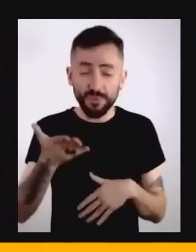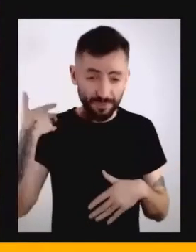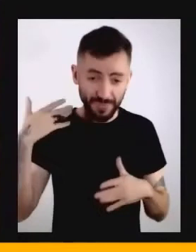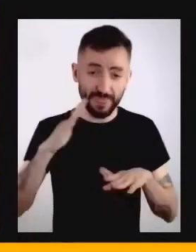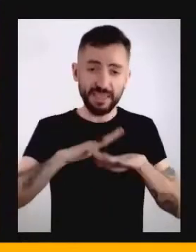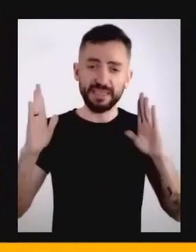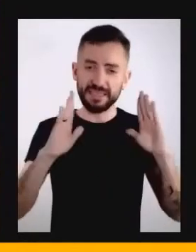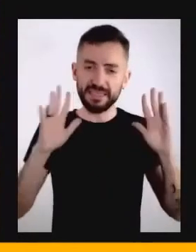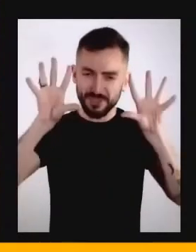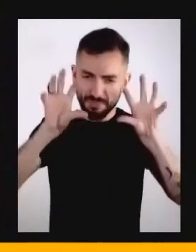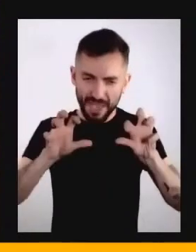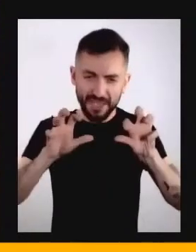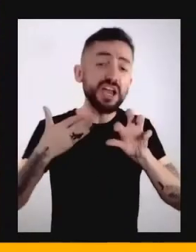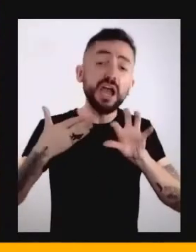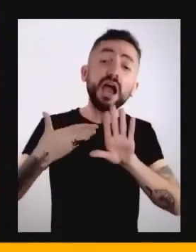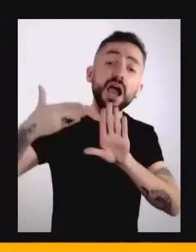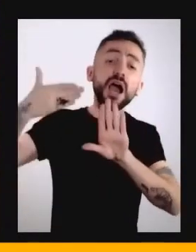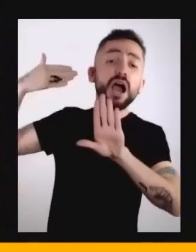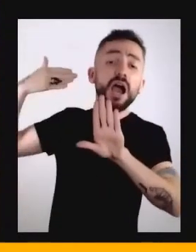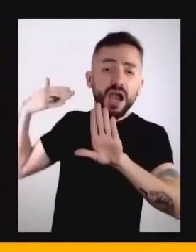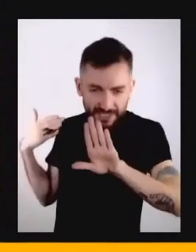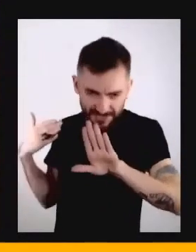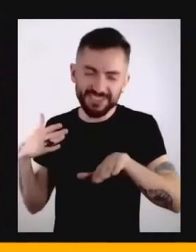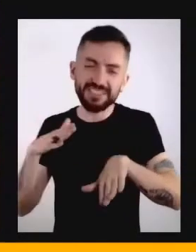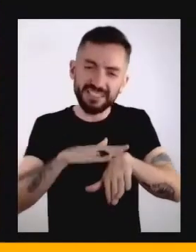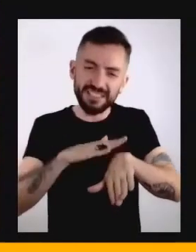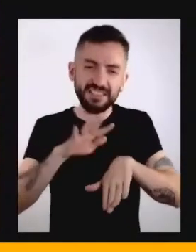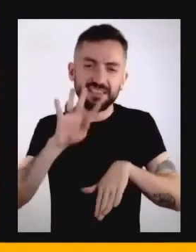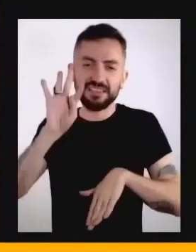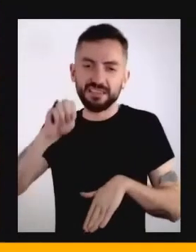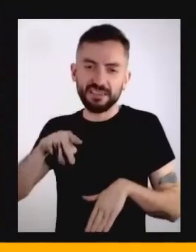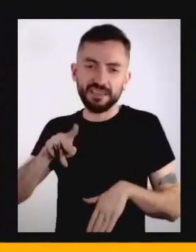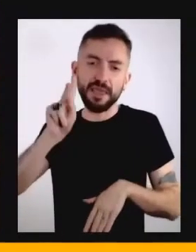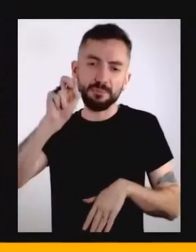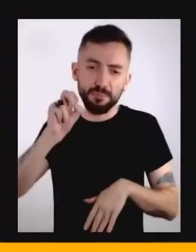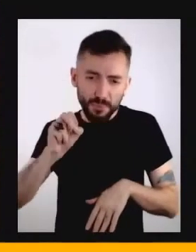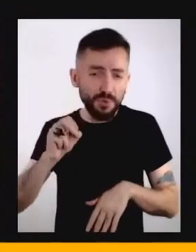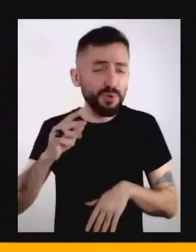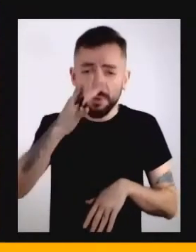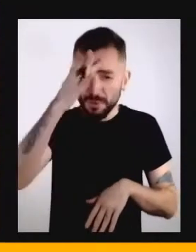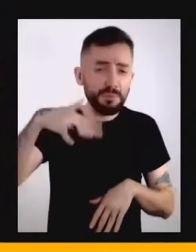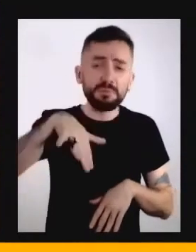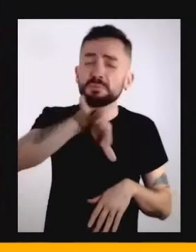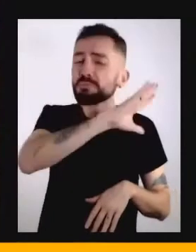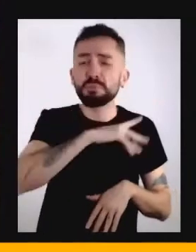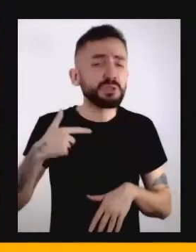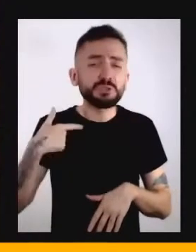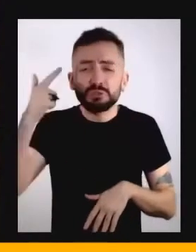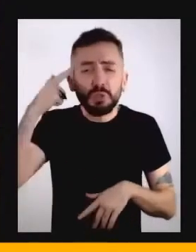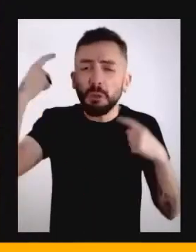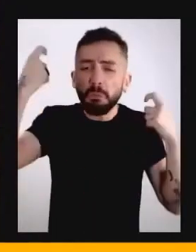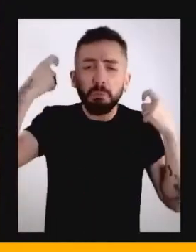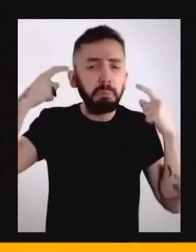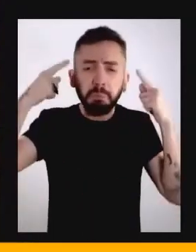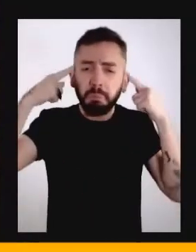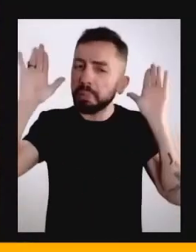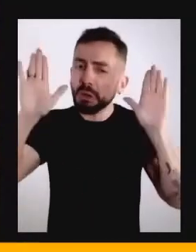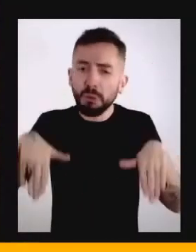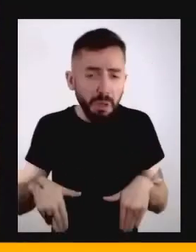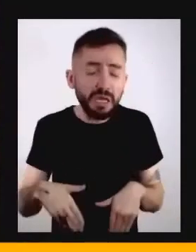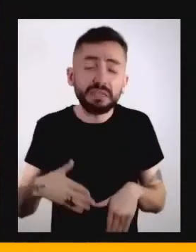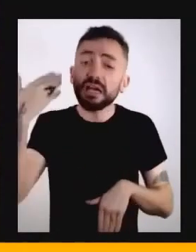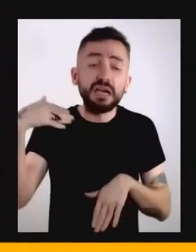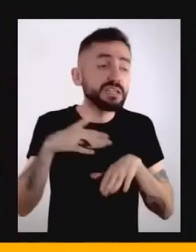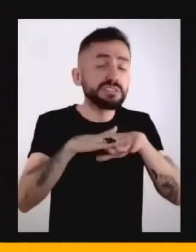a palavra tempo, que eu estou falando tanto por aqui, ela não fazia parte da nossa linguagem cotidiana. E ela não fazia parte porque ela